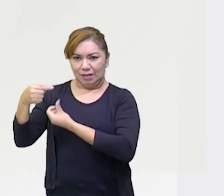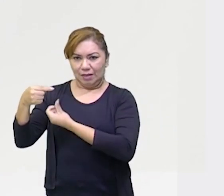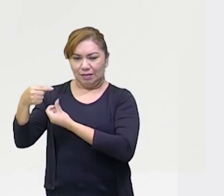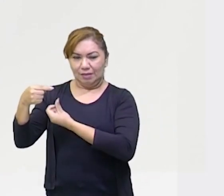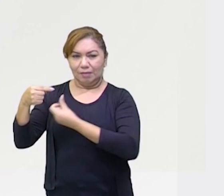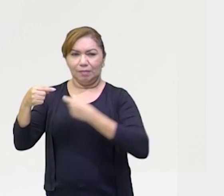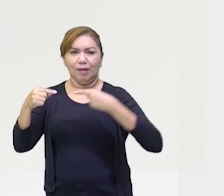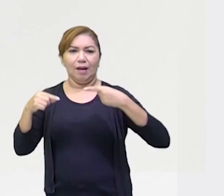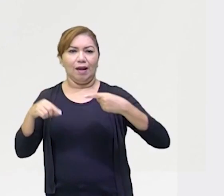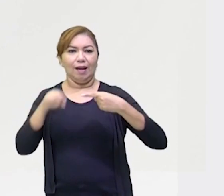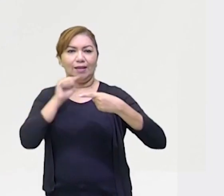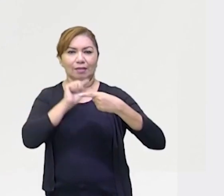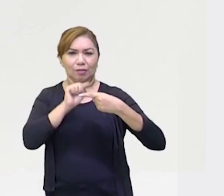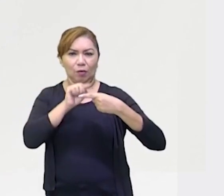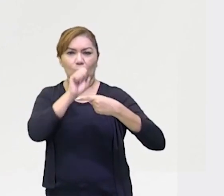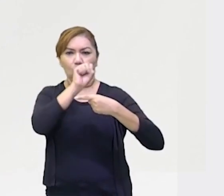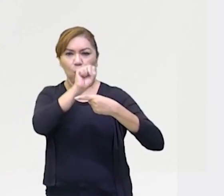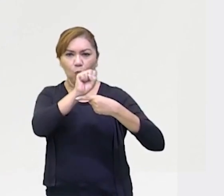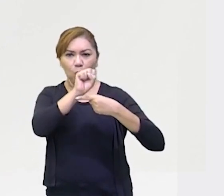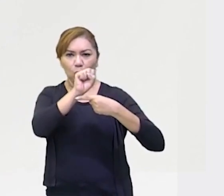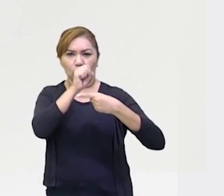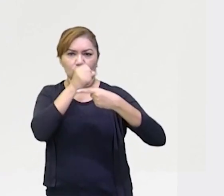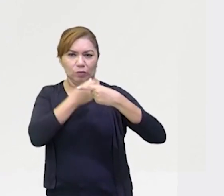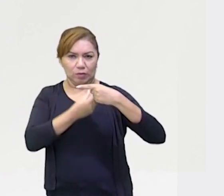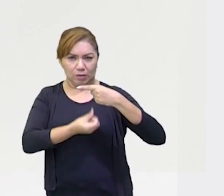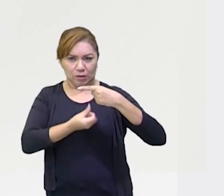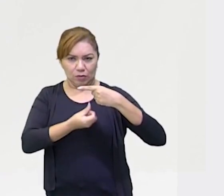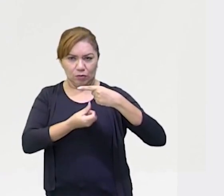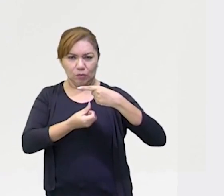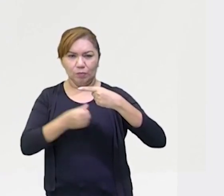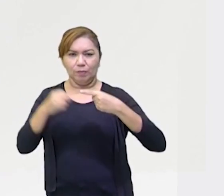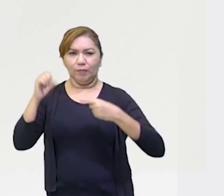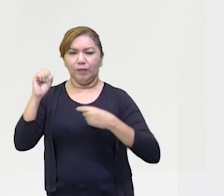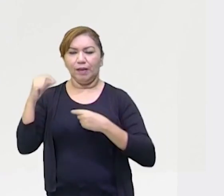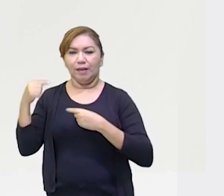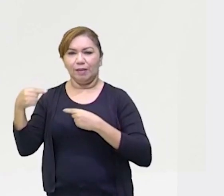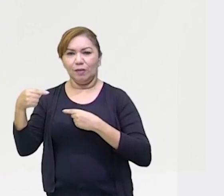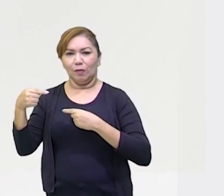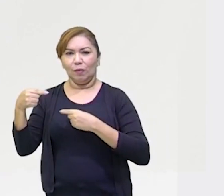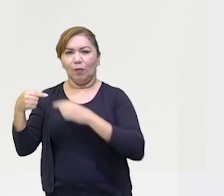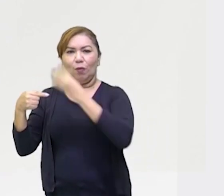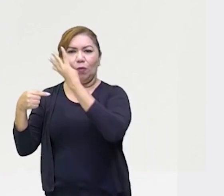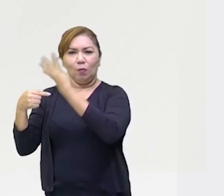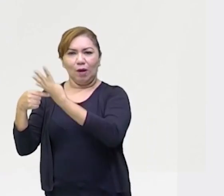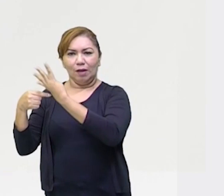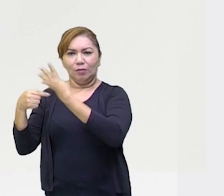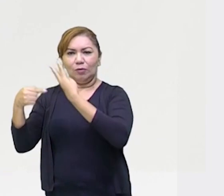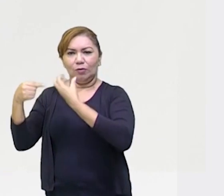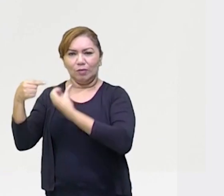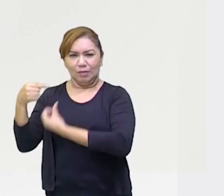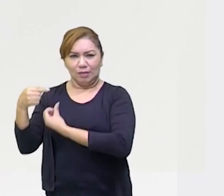E a segunda fração? Quatro sextos. Ora, eu tenho aqui os denominadores